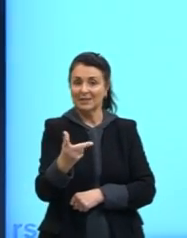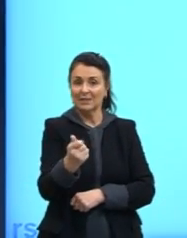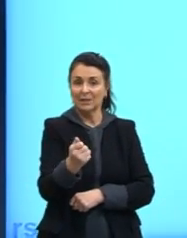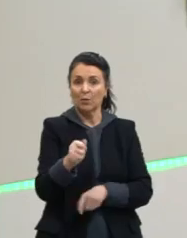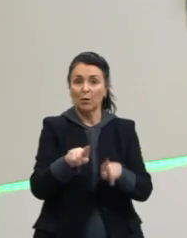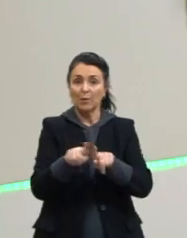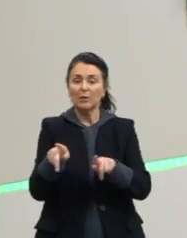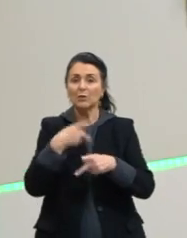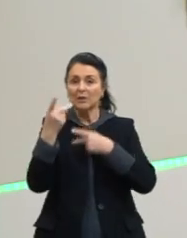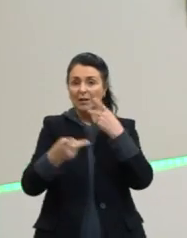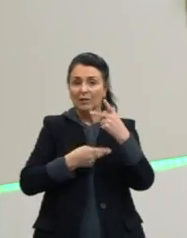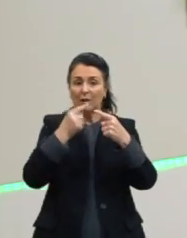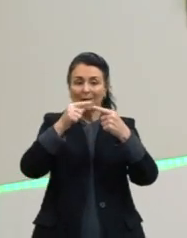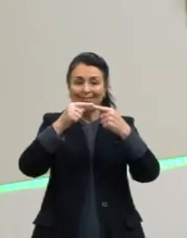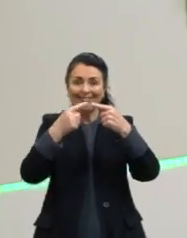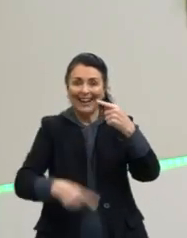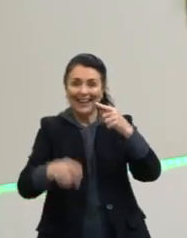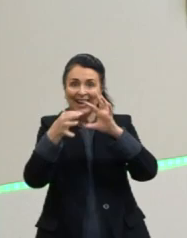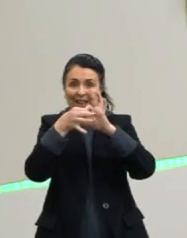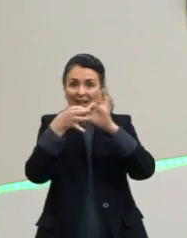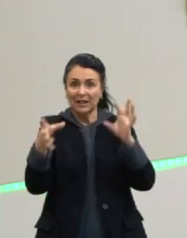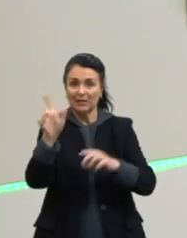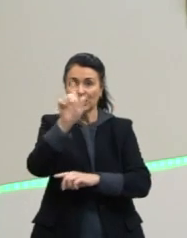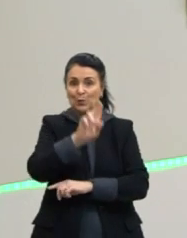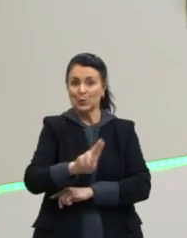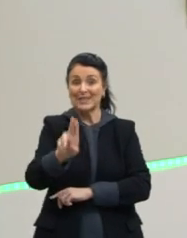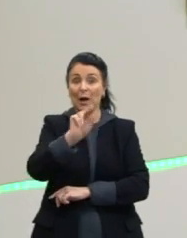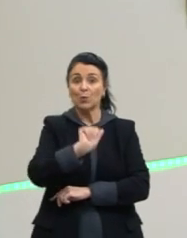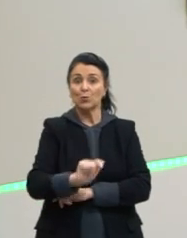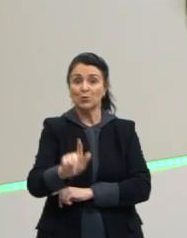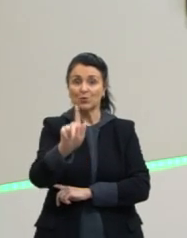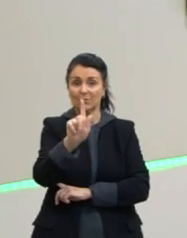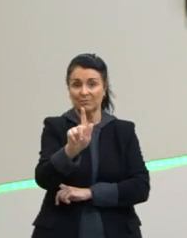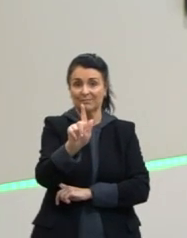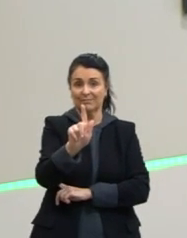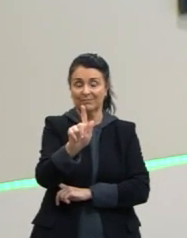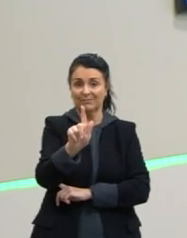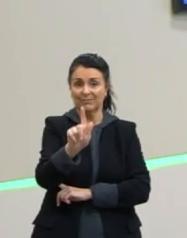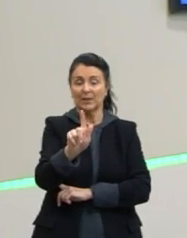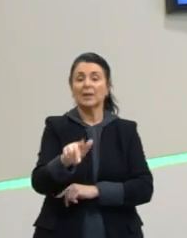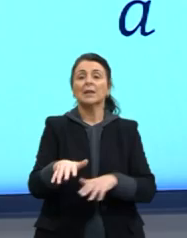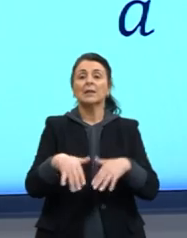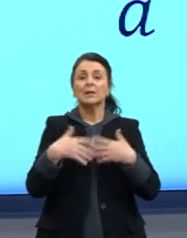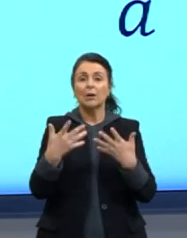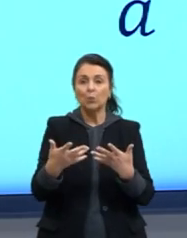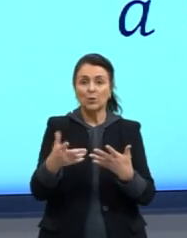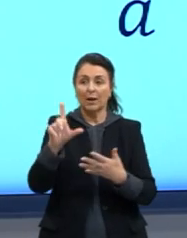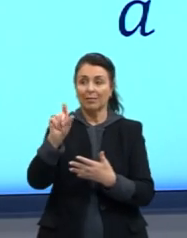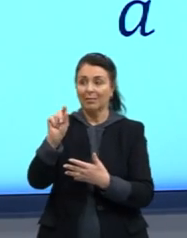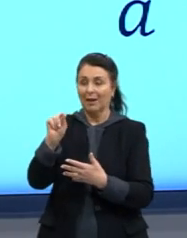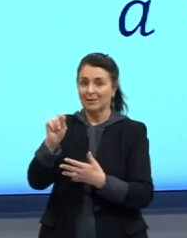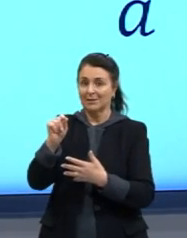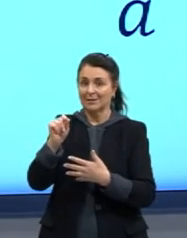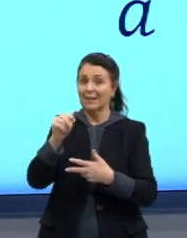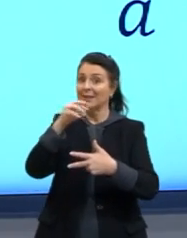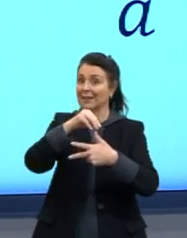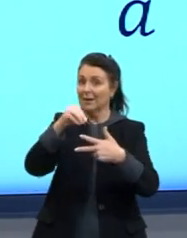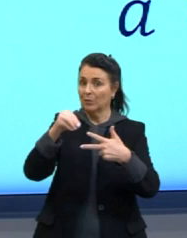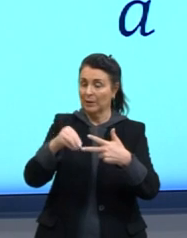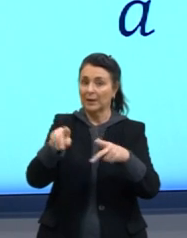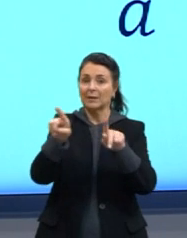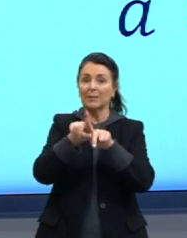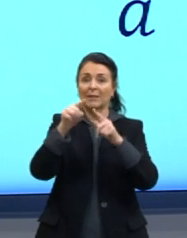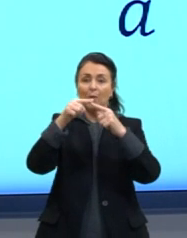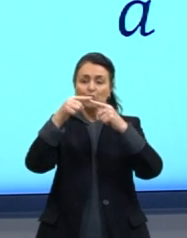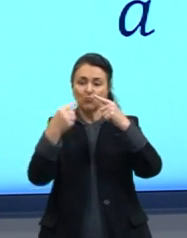quando a gente está falando de queda livre, a gente usa G, tá? E aí, né, aqui, geralmente, a gente usa 10 no Enem. Além da queda livre,